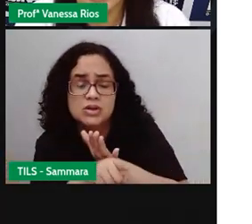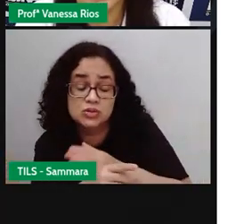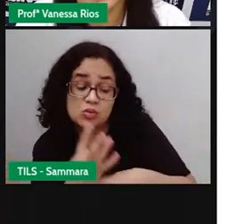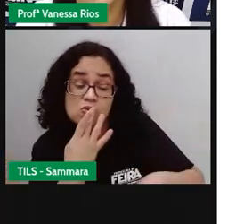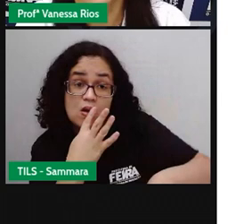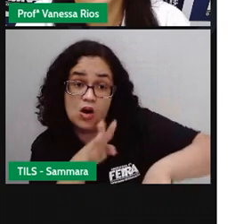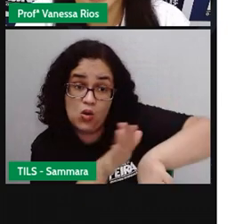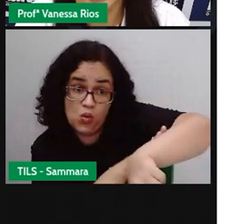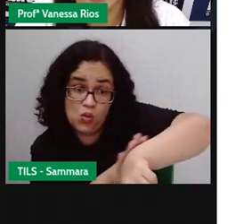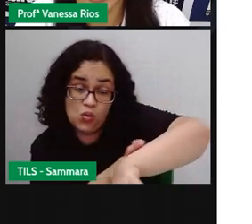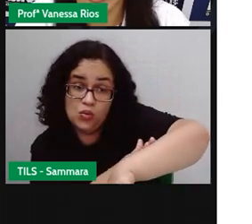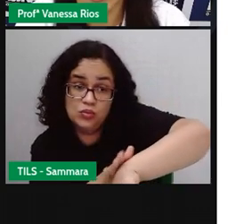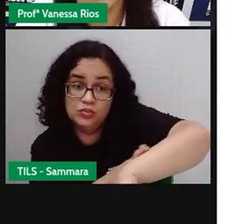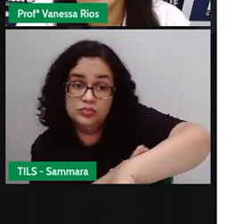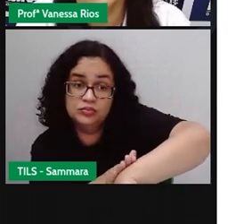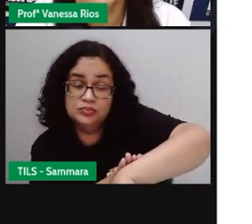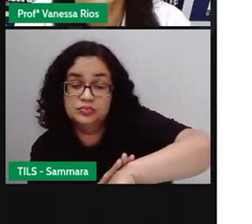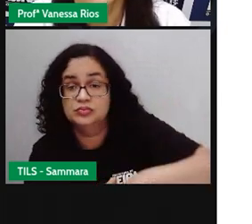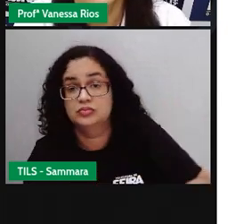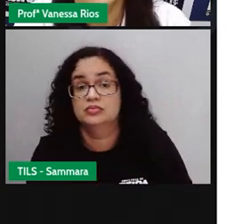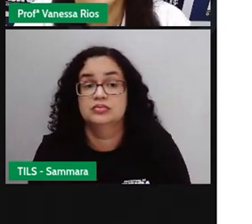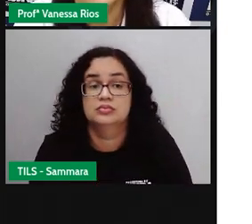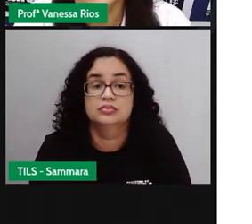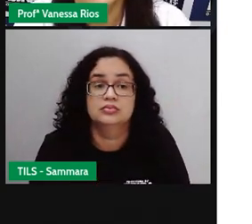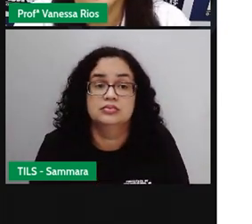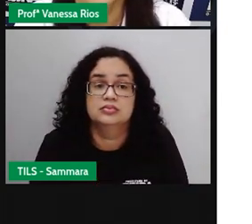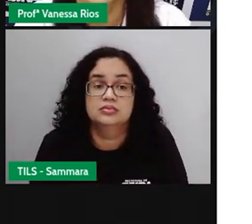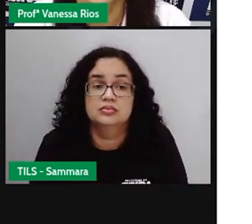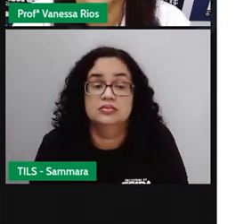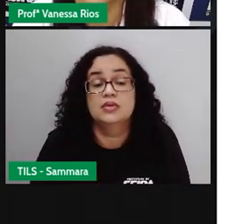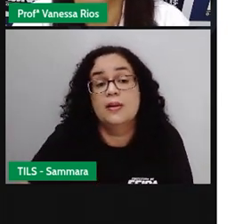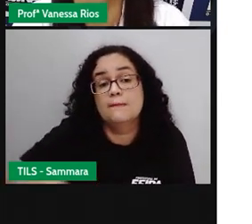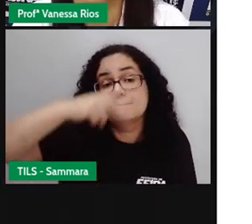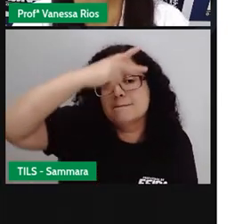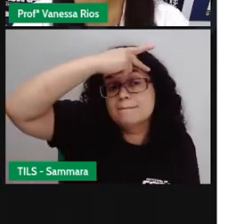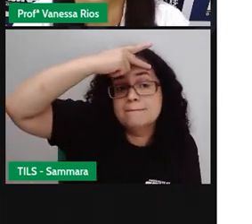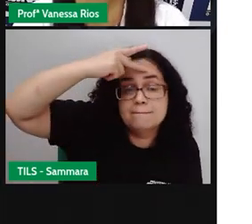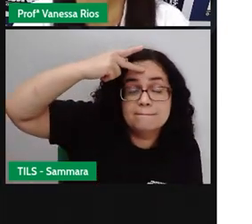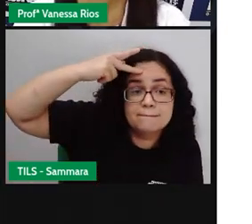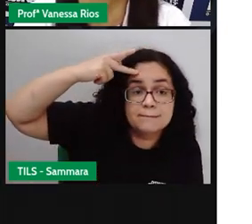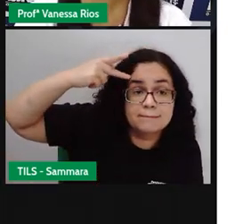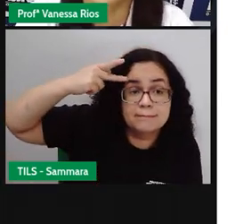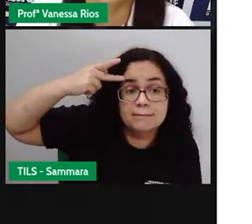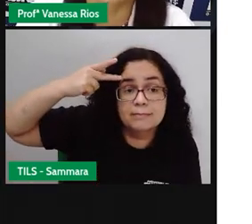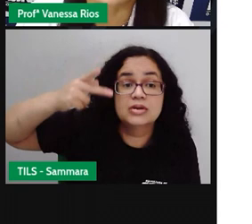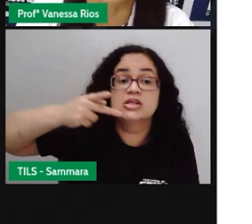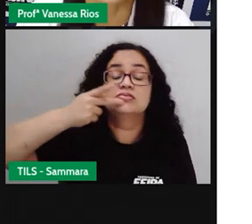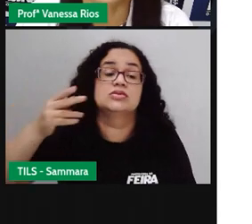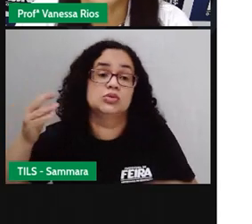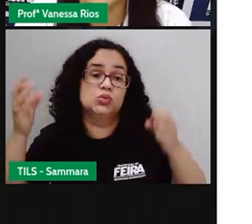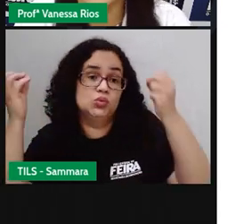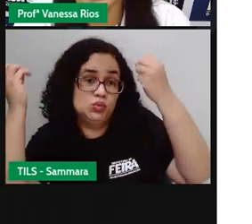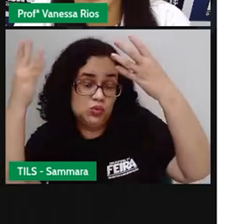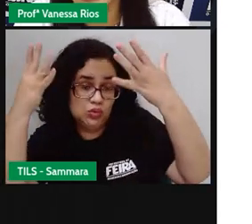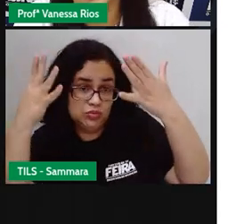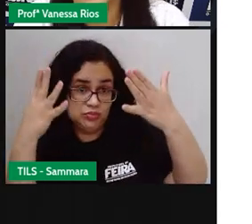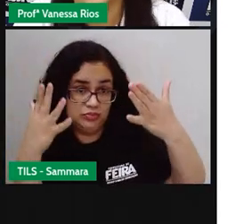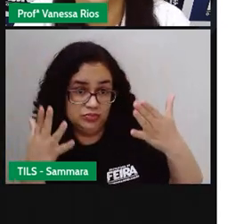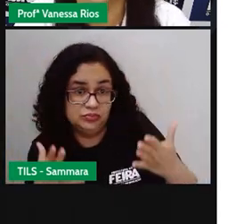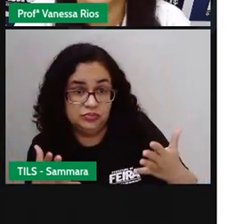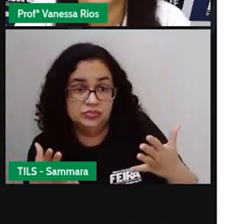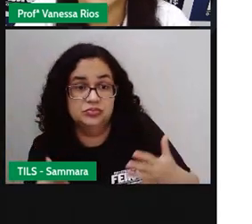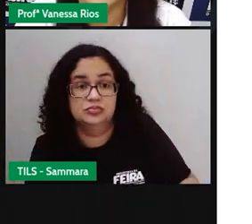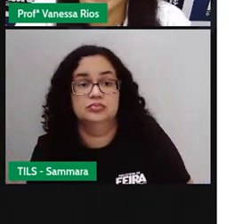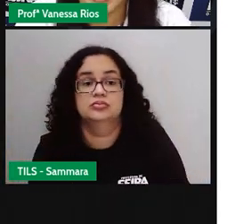raça, né, que é a cor, a pessoa é quem vai se autodeterminar pertencente